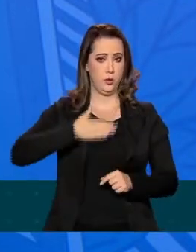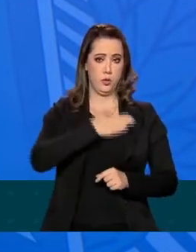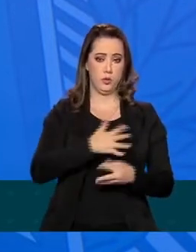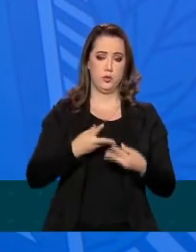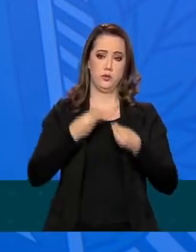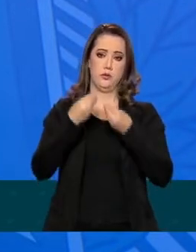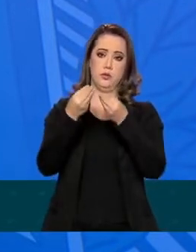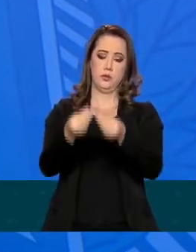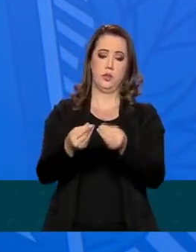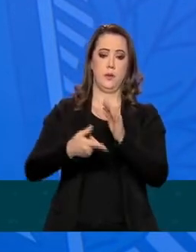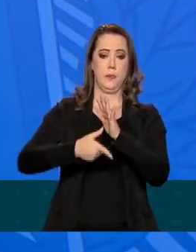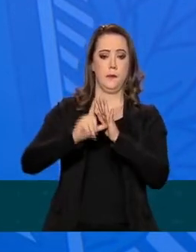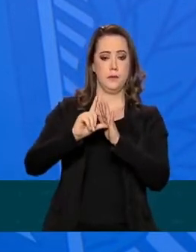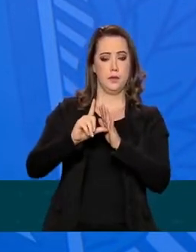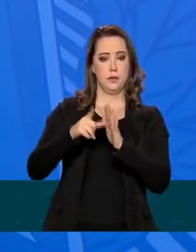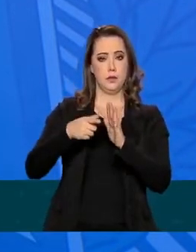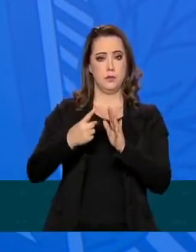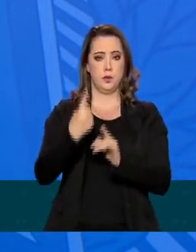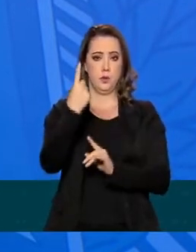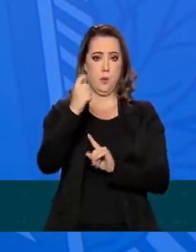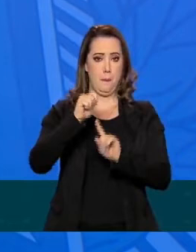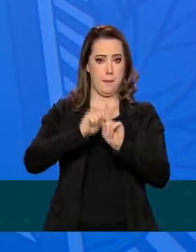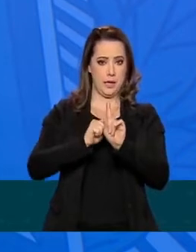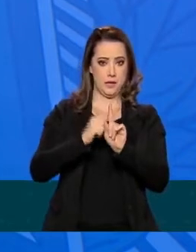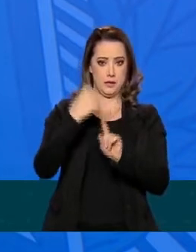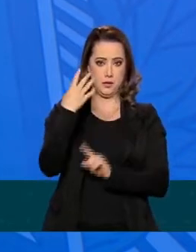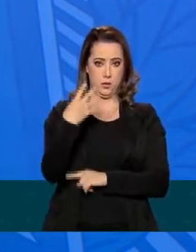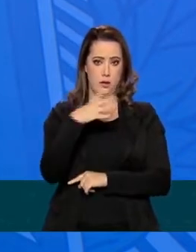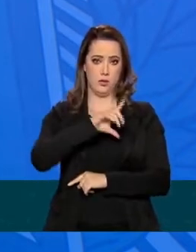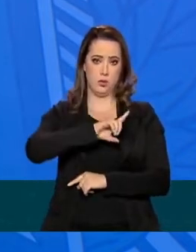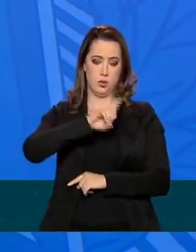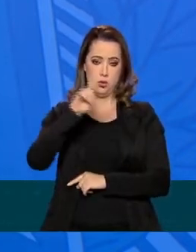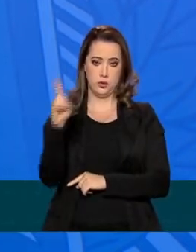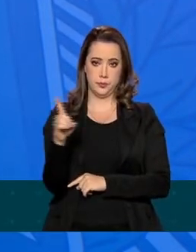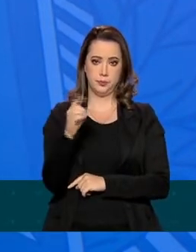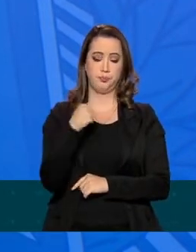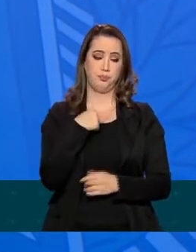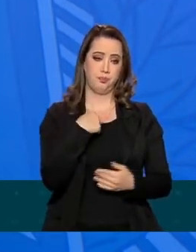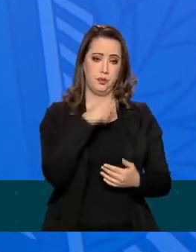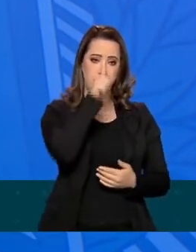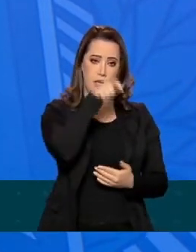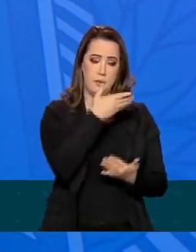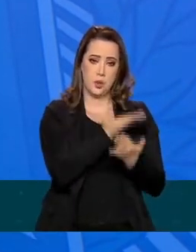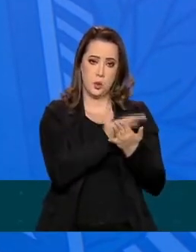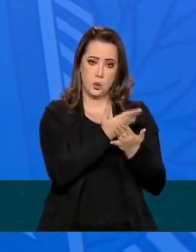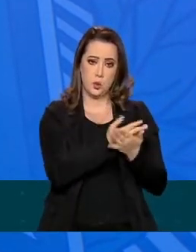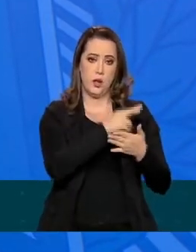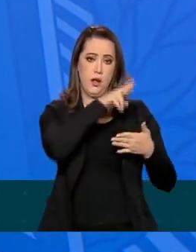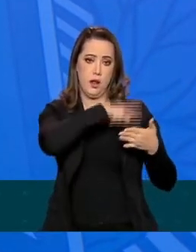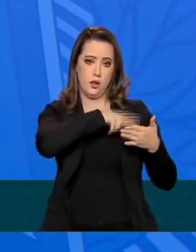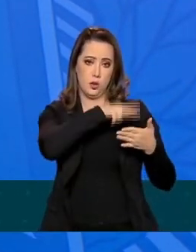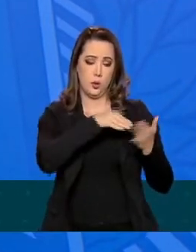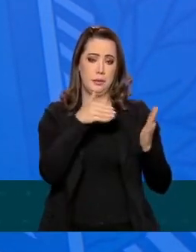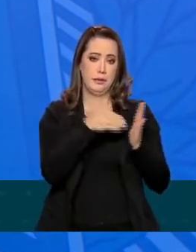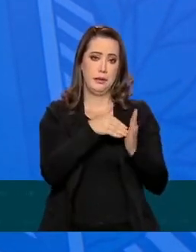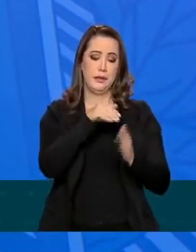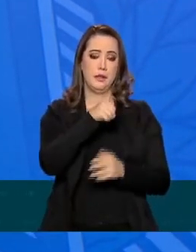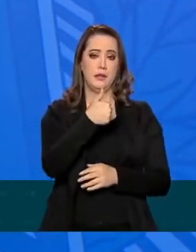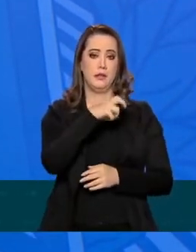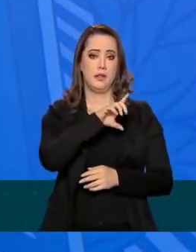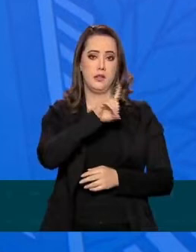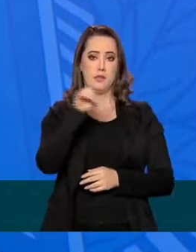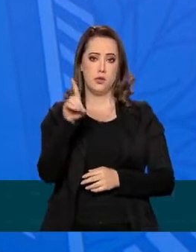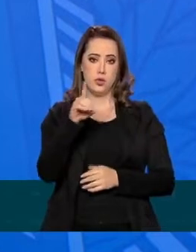antecipando em um mês e quatro dias, e o relator, que teria até 15 dias para